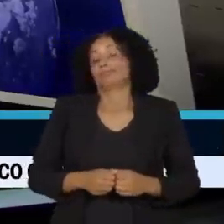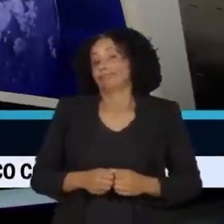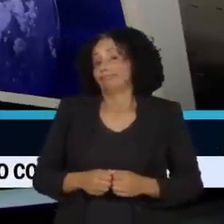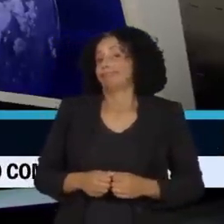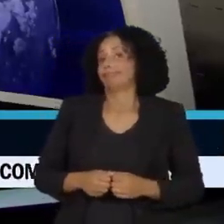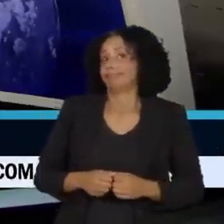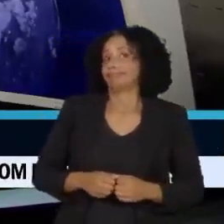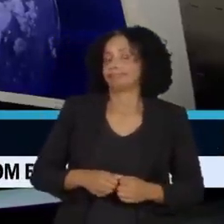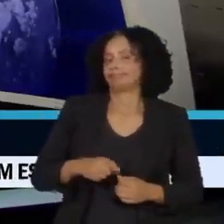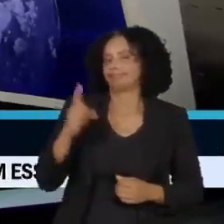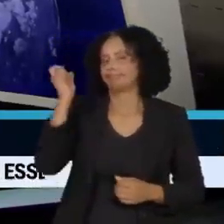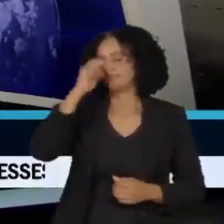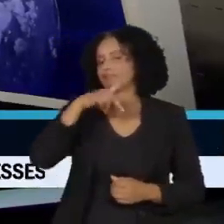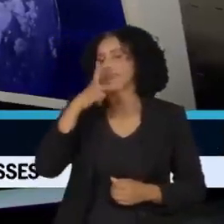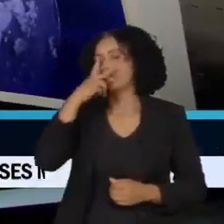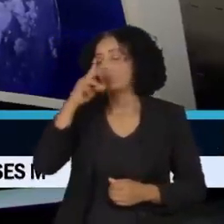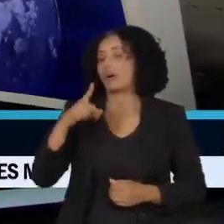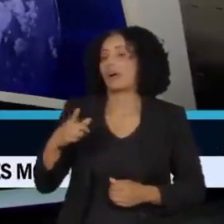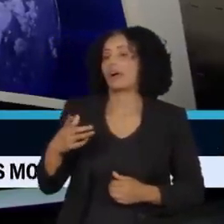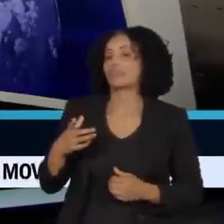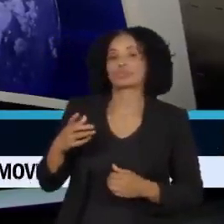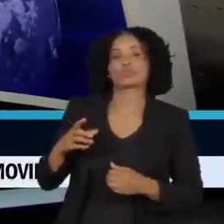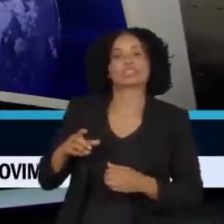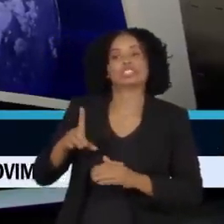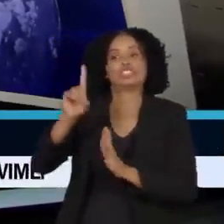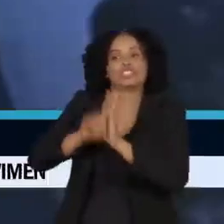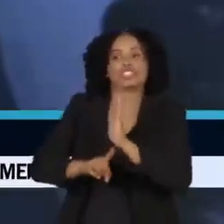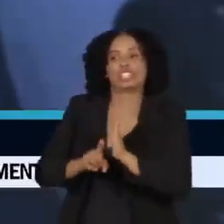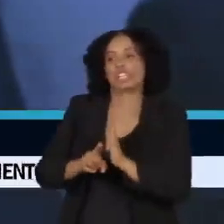pleitear algo, é uma negação de fato da realidade.